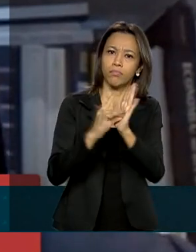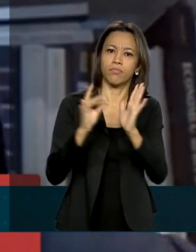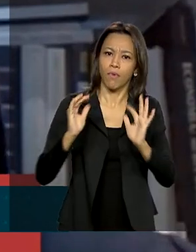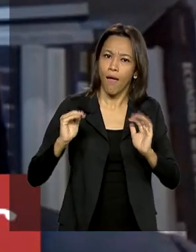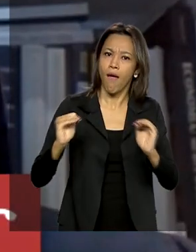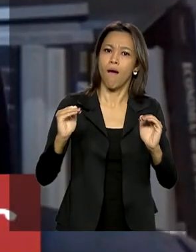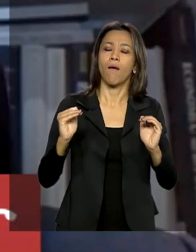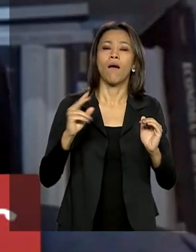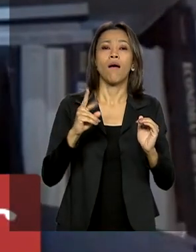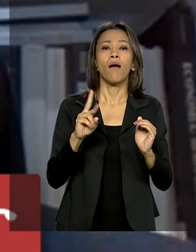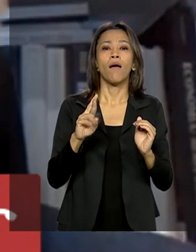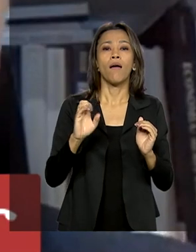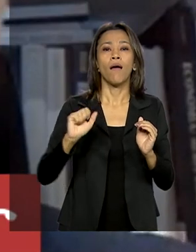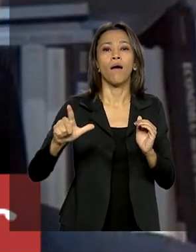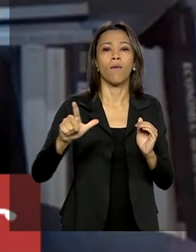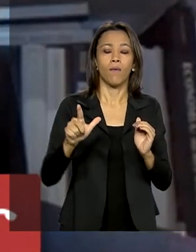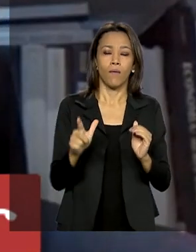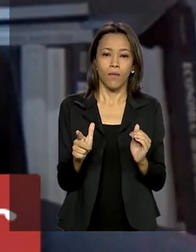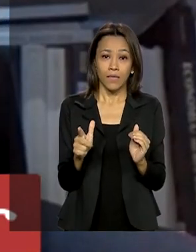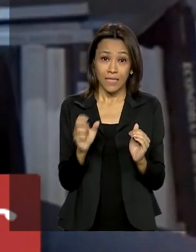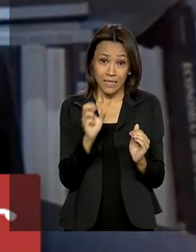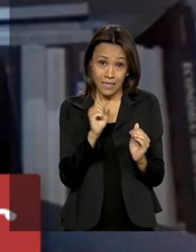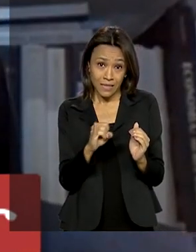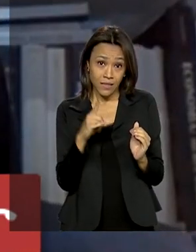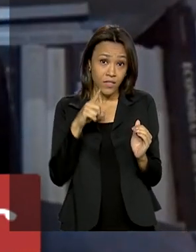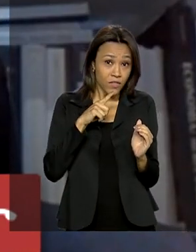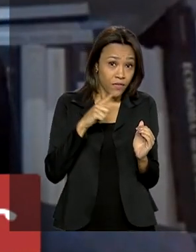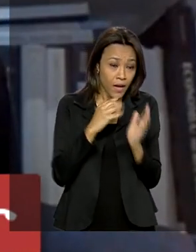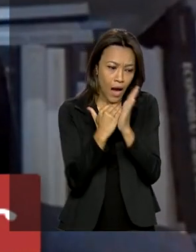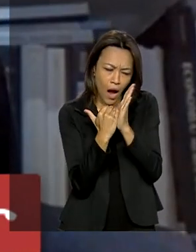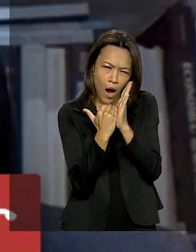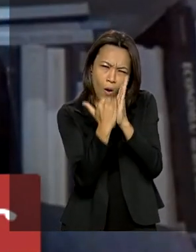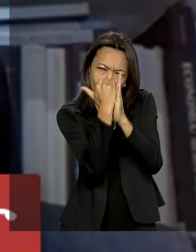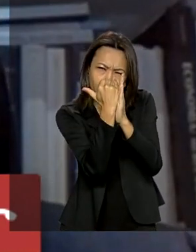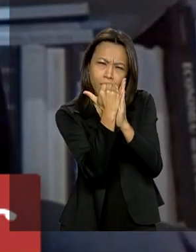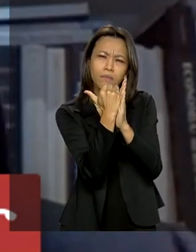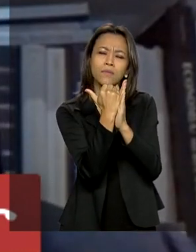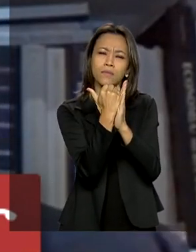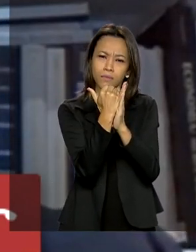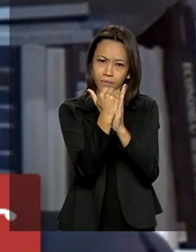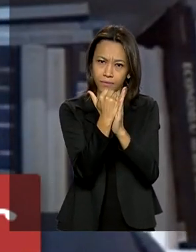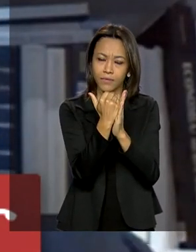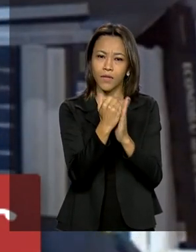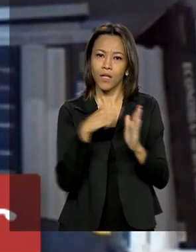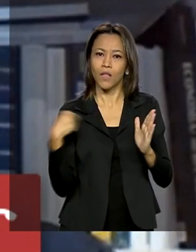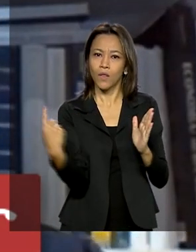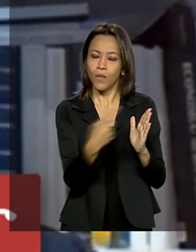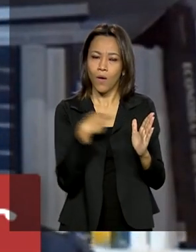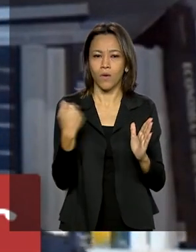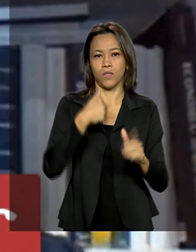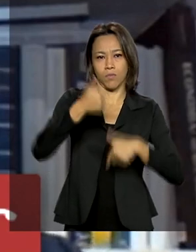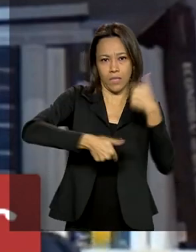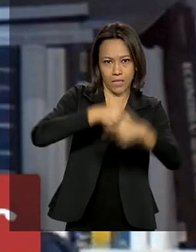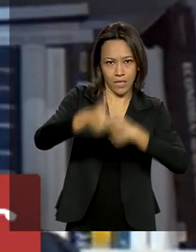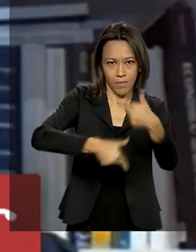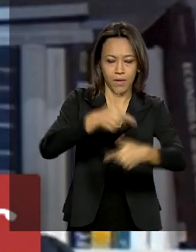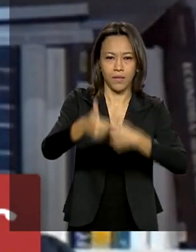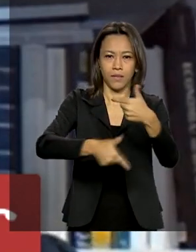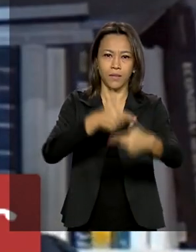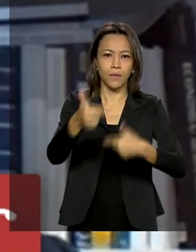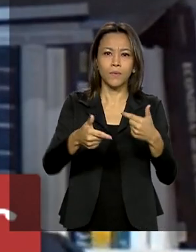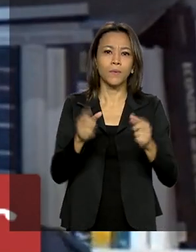E se tiver algum aumento nesse sentido, como nós estamos trabalhando com estrito